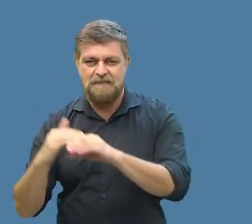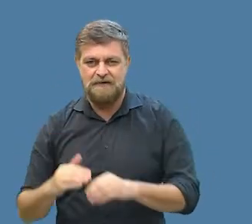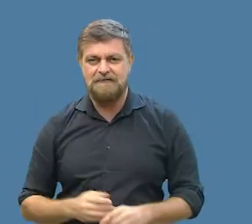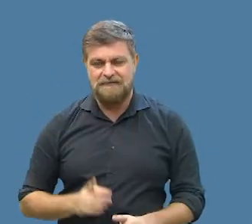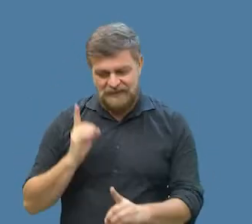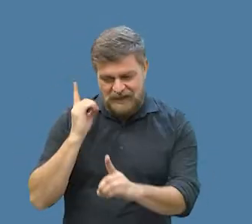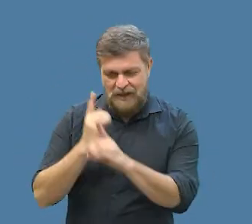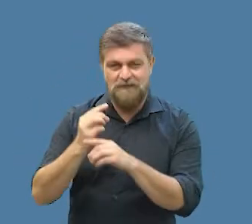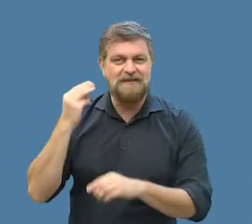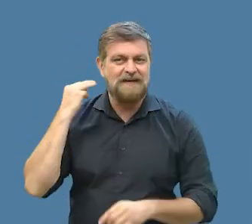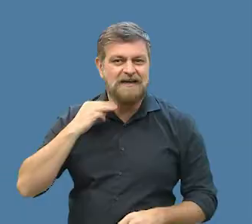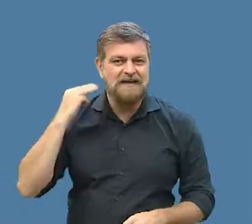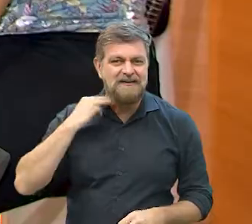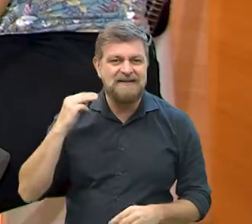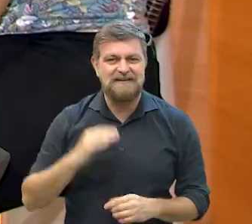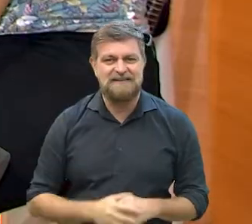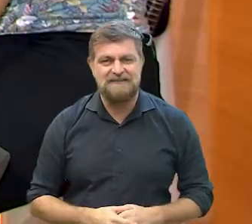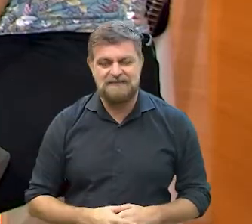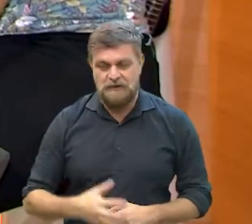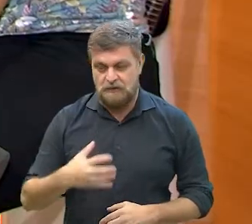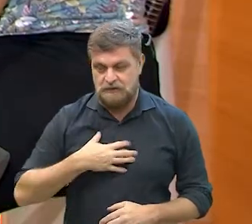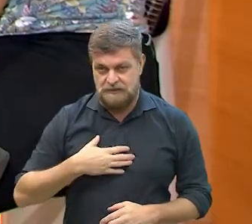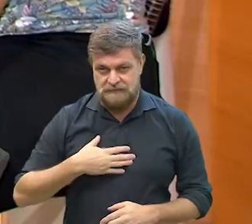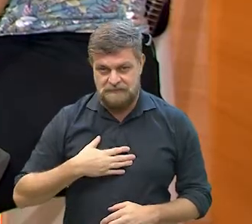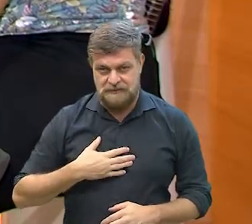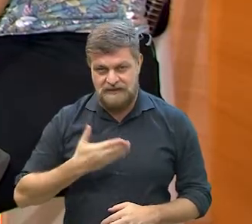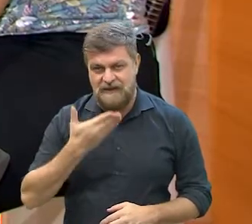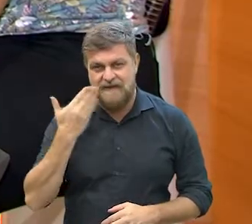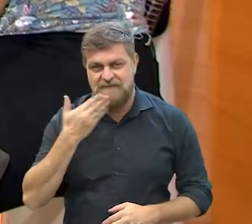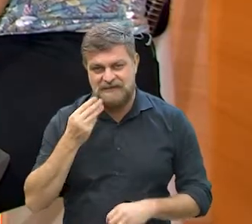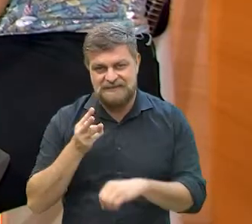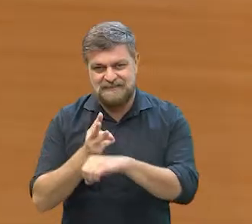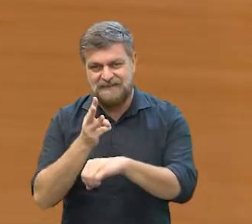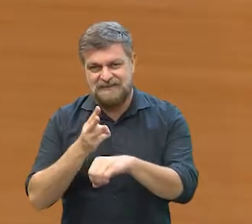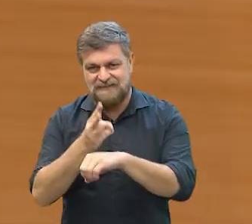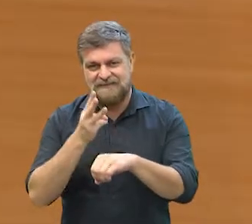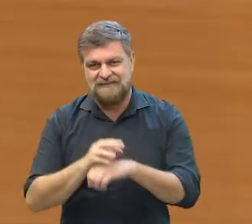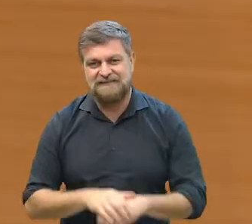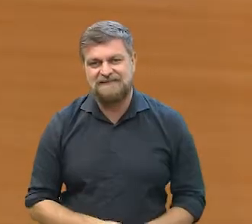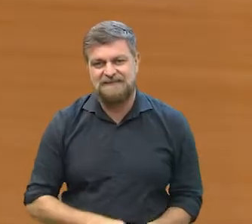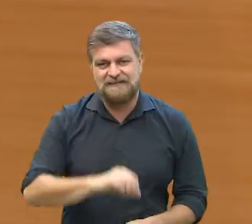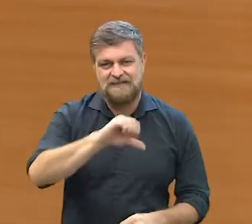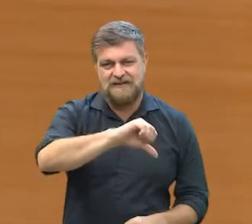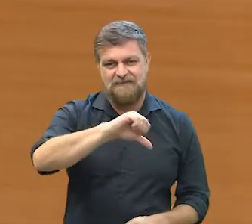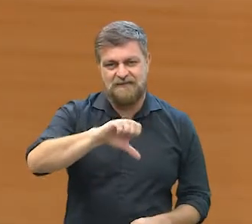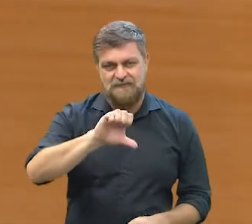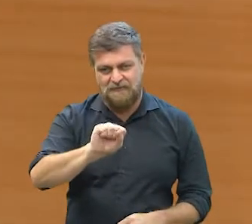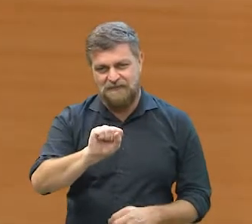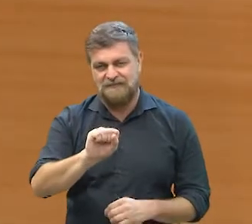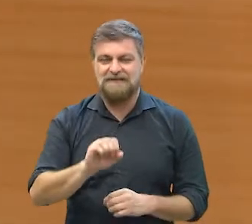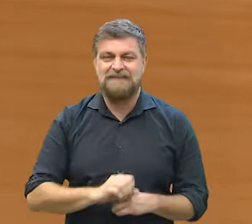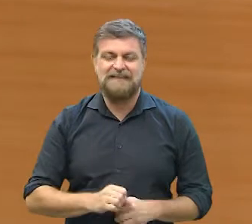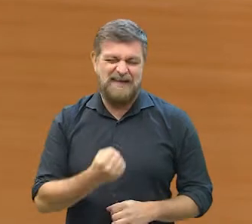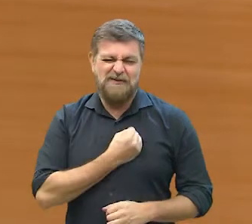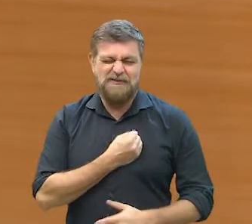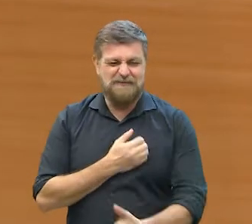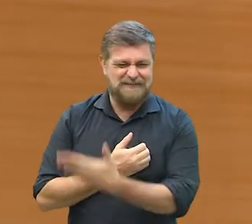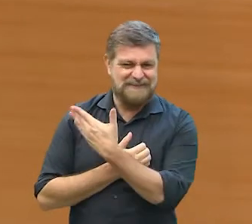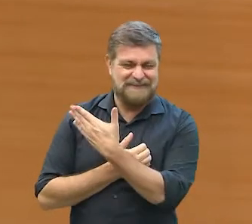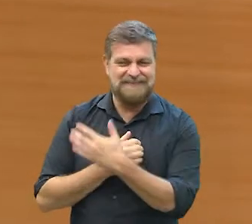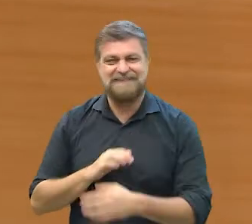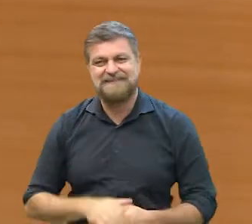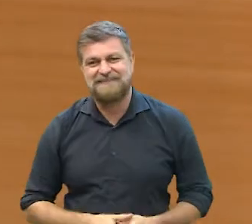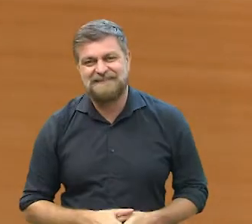e-mail, tudo para encontrar a vereadora. Tá. Mas o meio mais fácil, mais rápido é o WhatsApp? é 99897